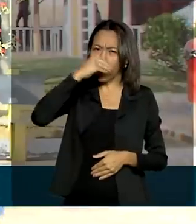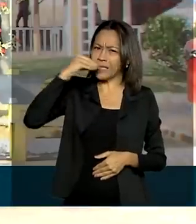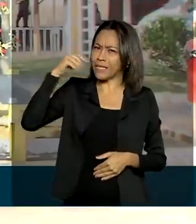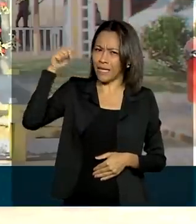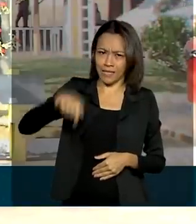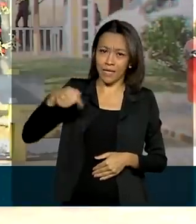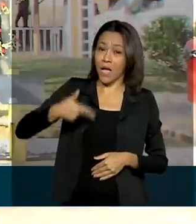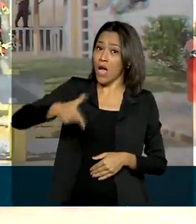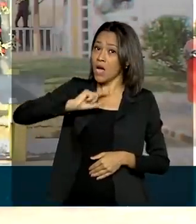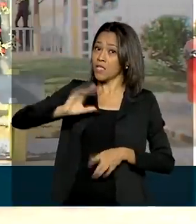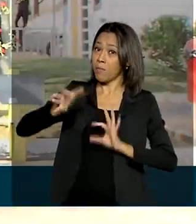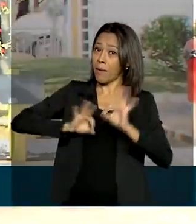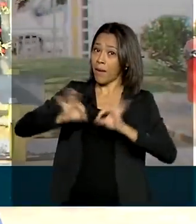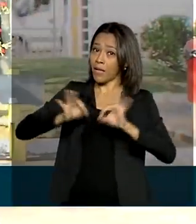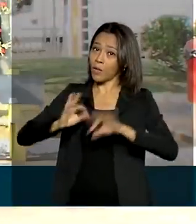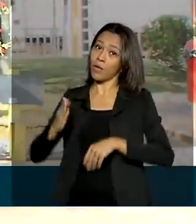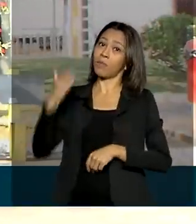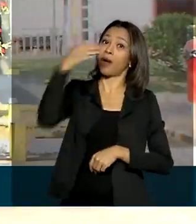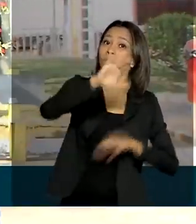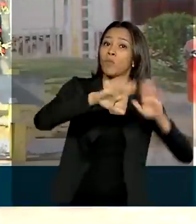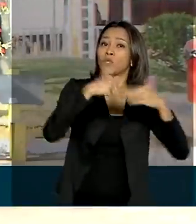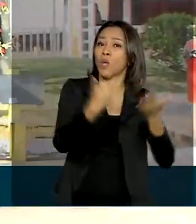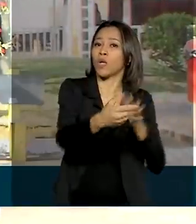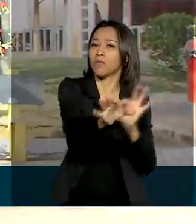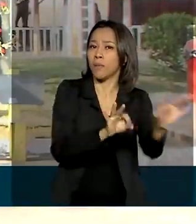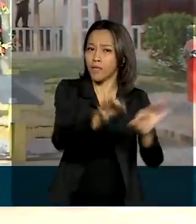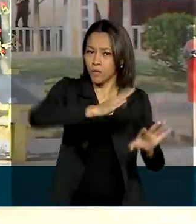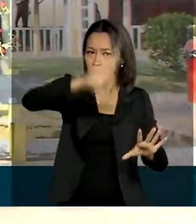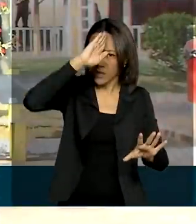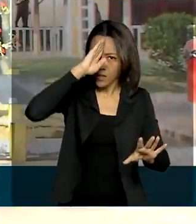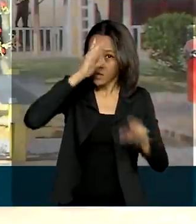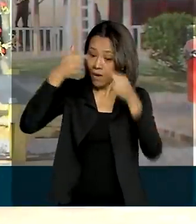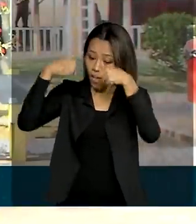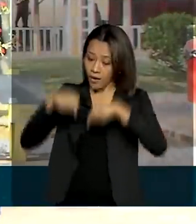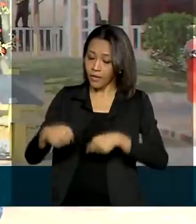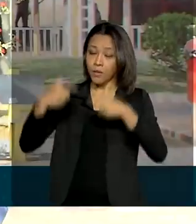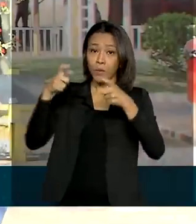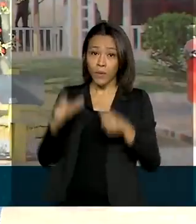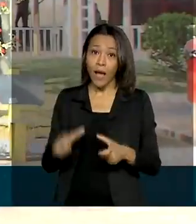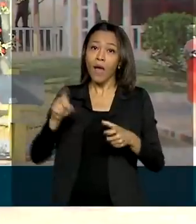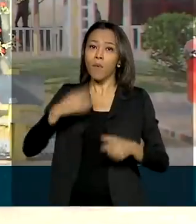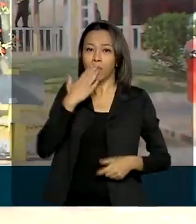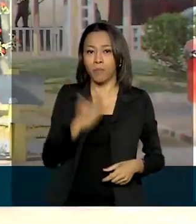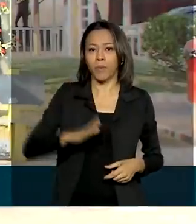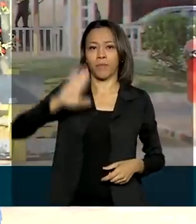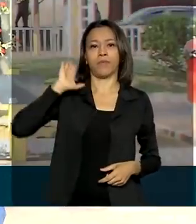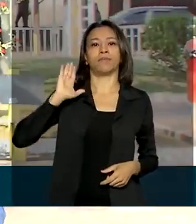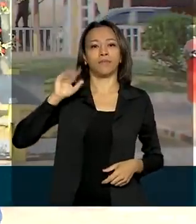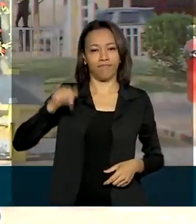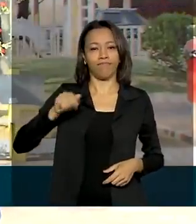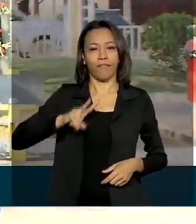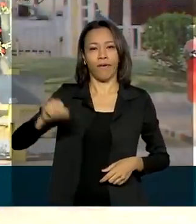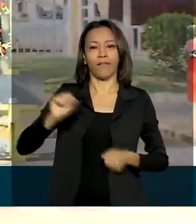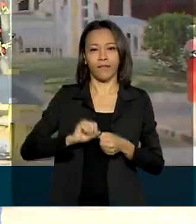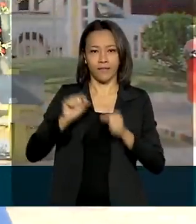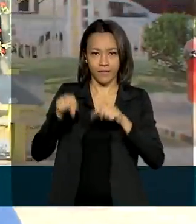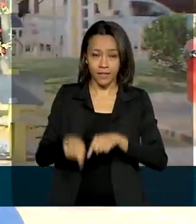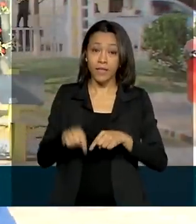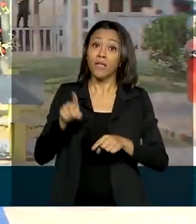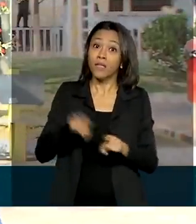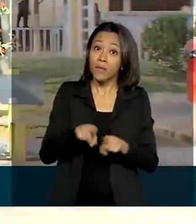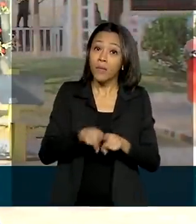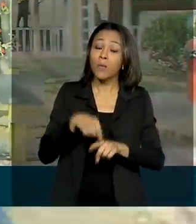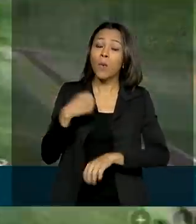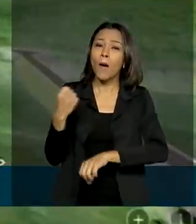escola preparatória de cadetes do Exército. Aqui em Eldorado ele cumprirá uma promessa de campanha. Apresentará também o projeto de uma ponte